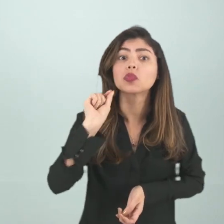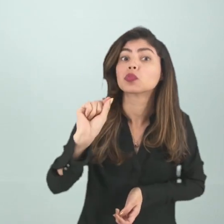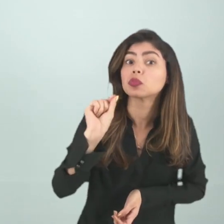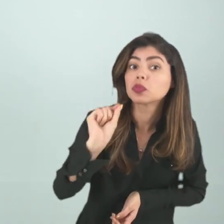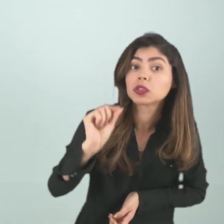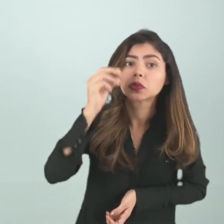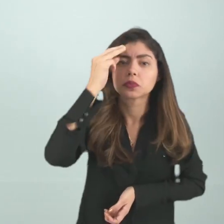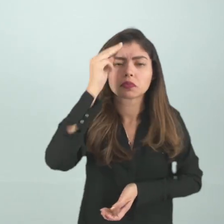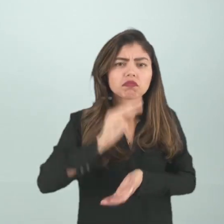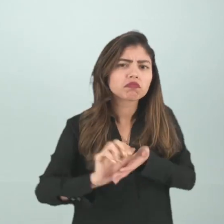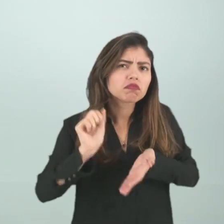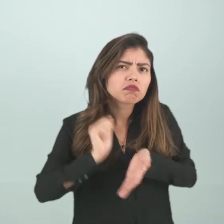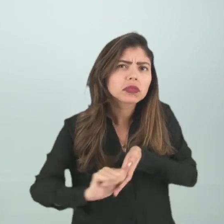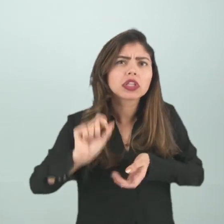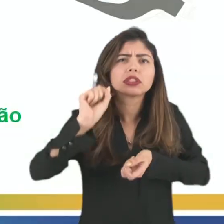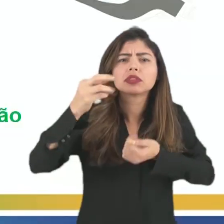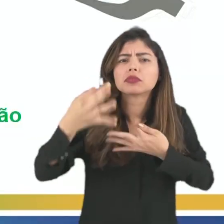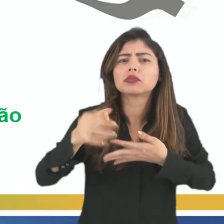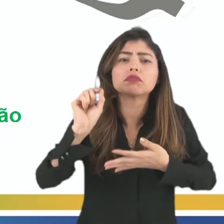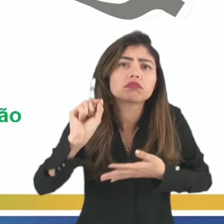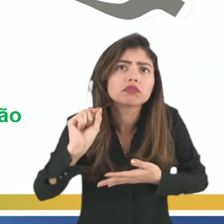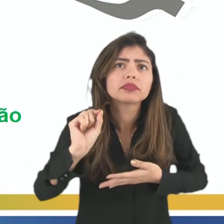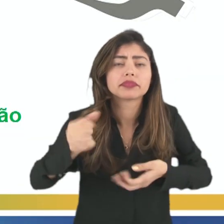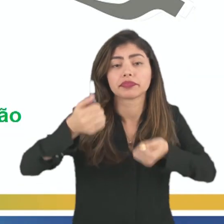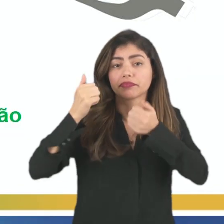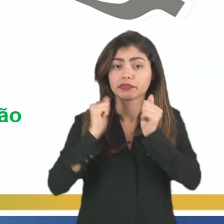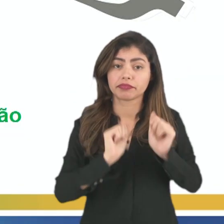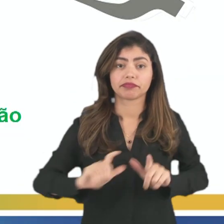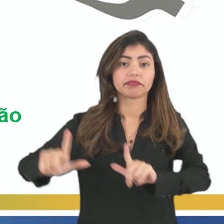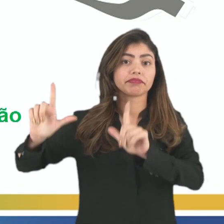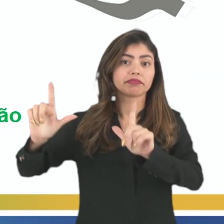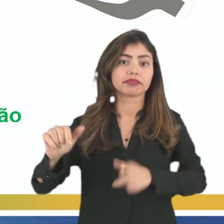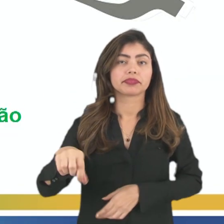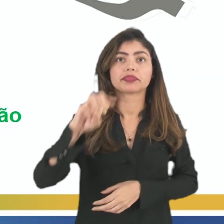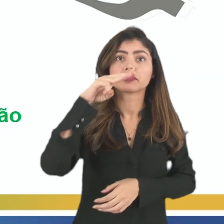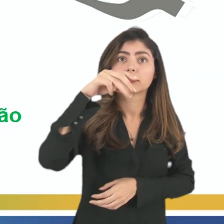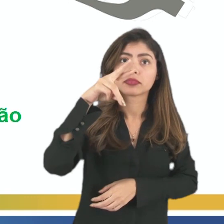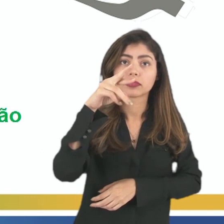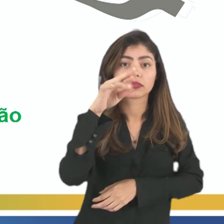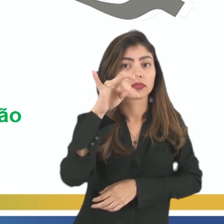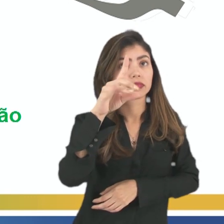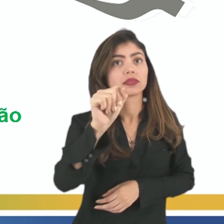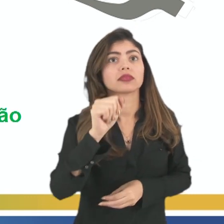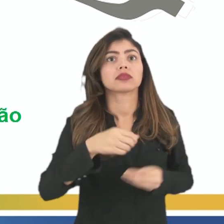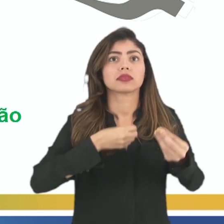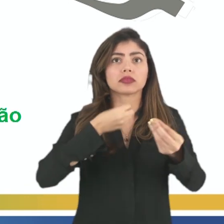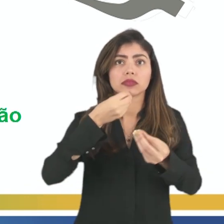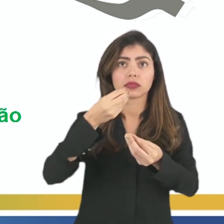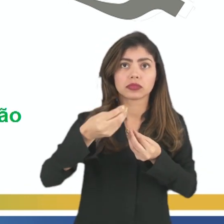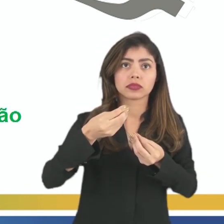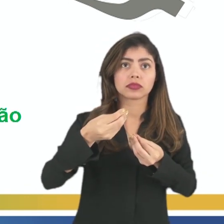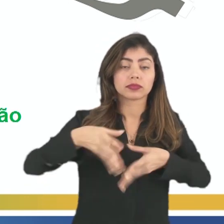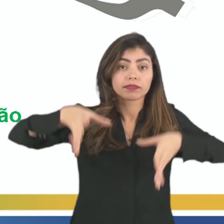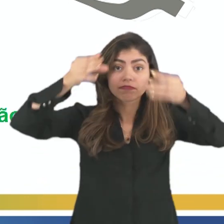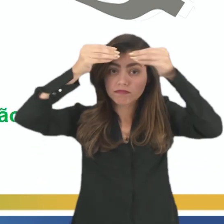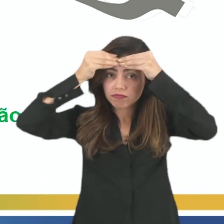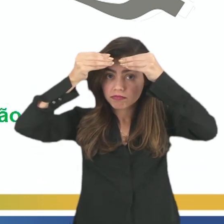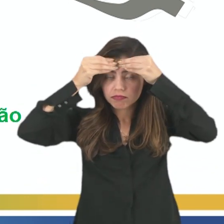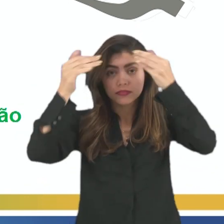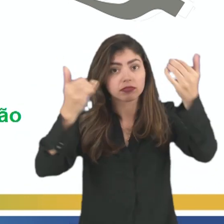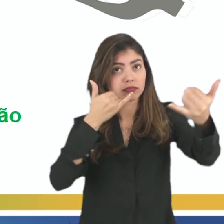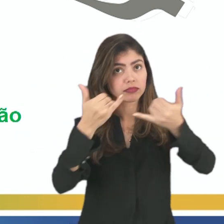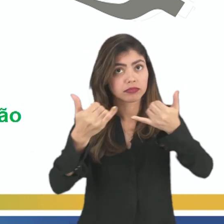é memória, do que se trata. Acompanha comigo. A memória é a capacidade de armazenar